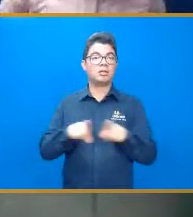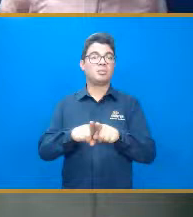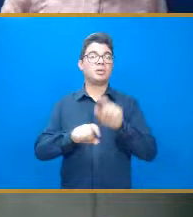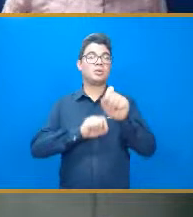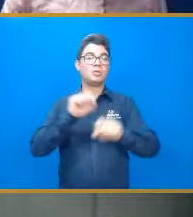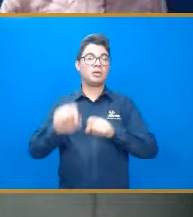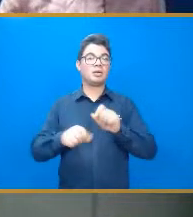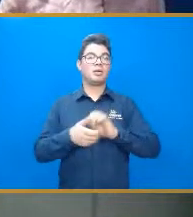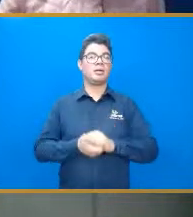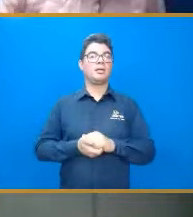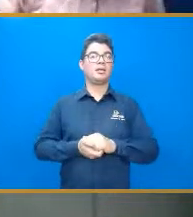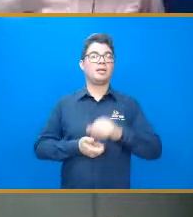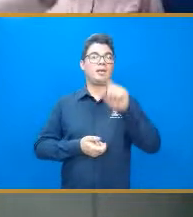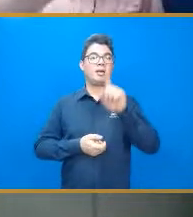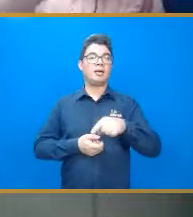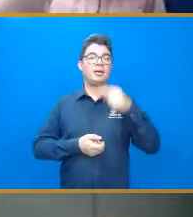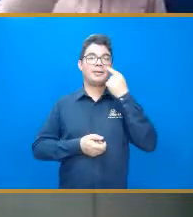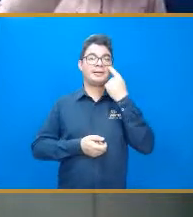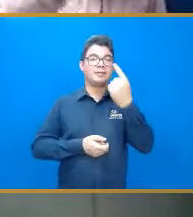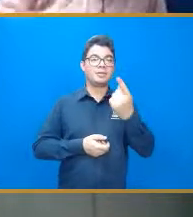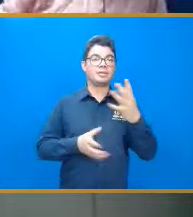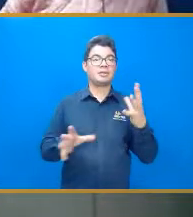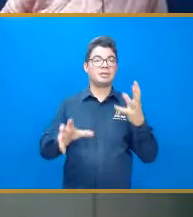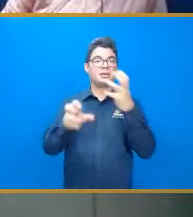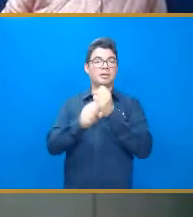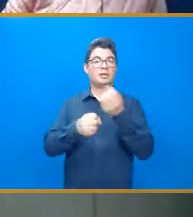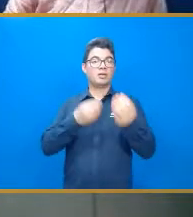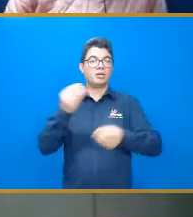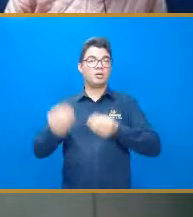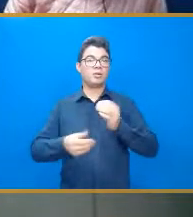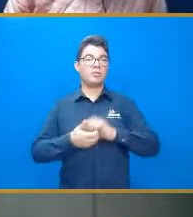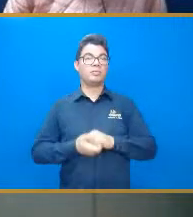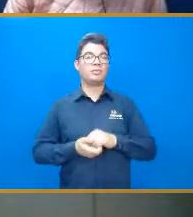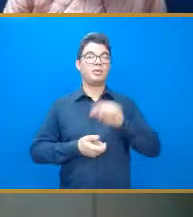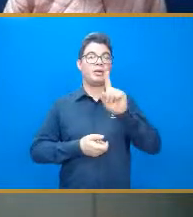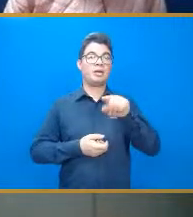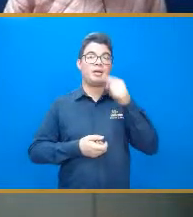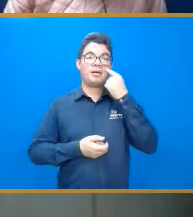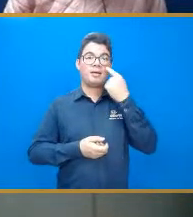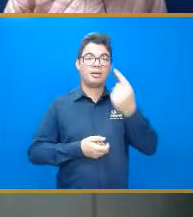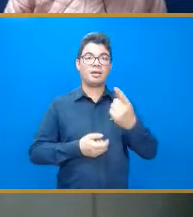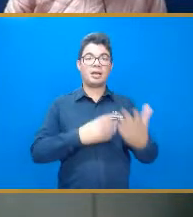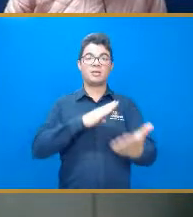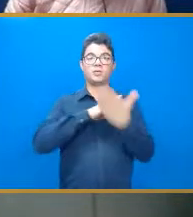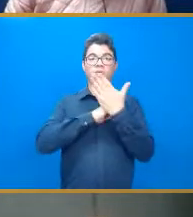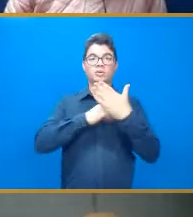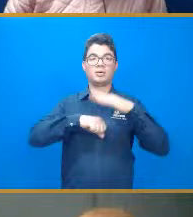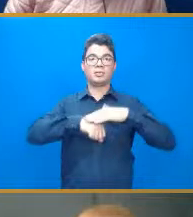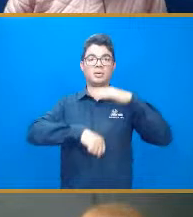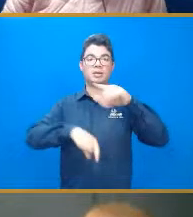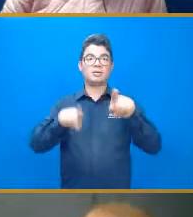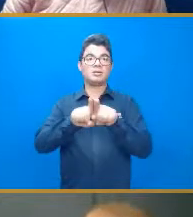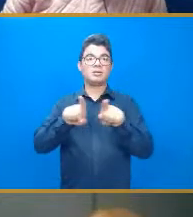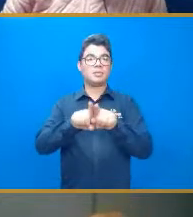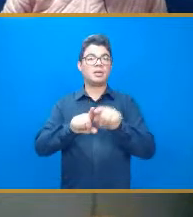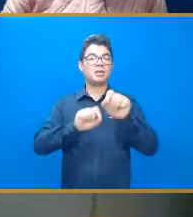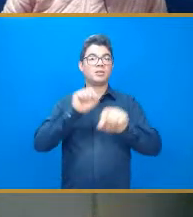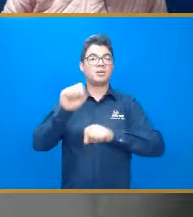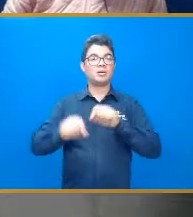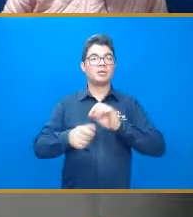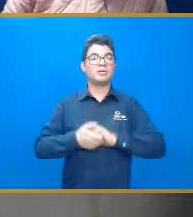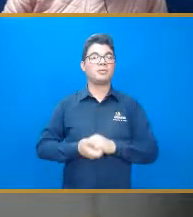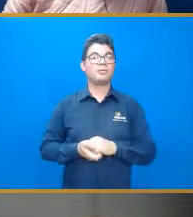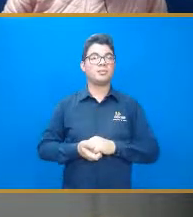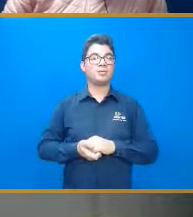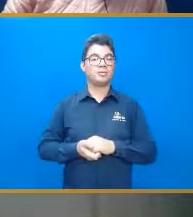páginas de cálculo, né, a calculadora, ela, né, sintetiza tudo ali, Ajuda pra caramba, exatamente, deu calculadoras... Só que você